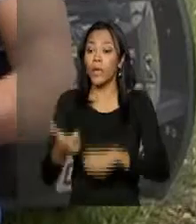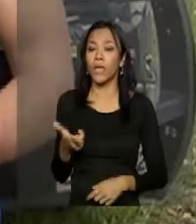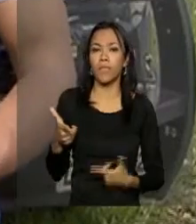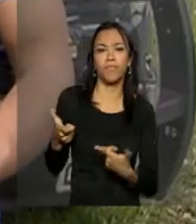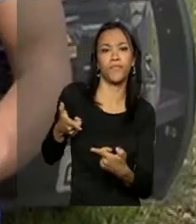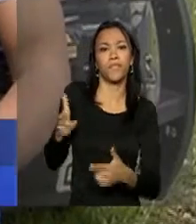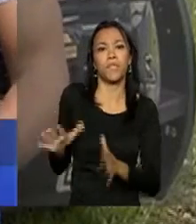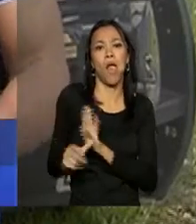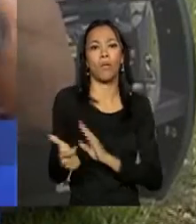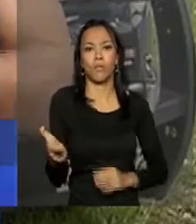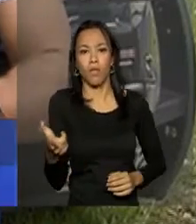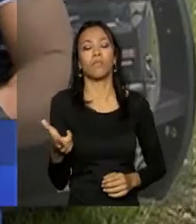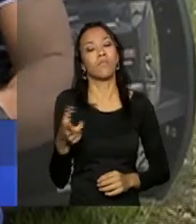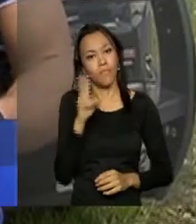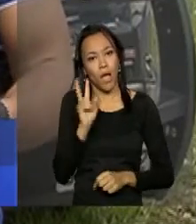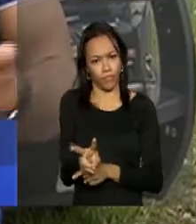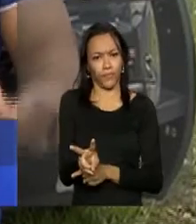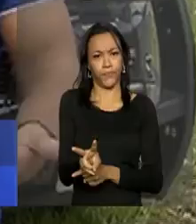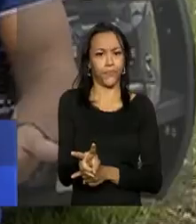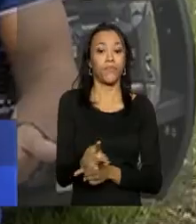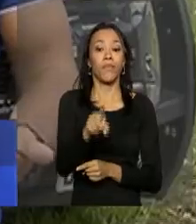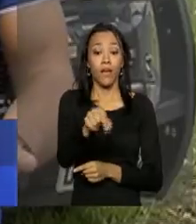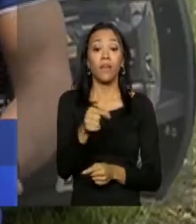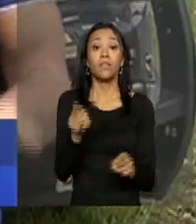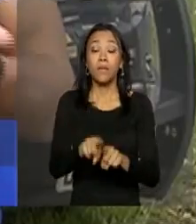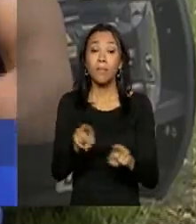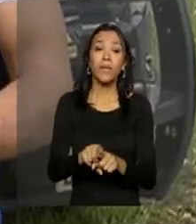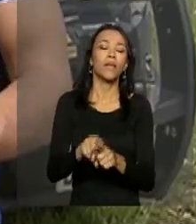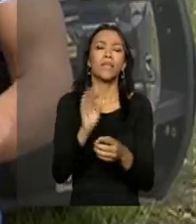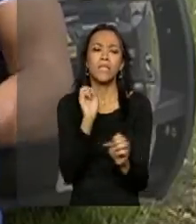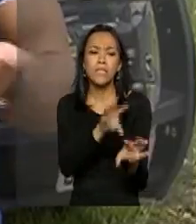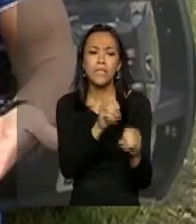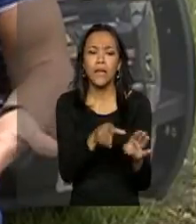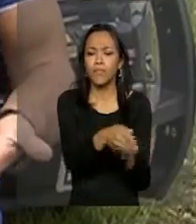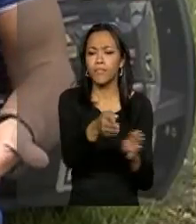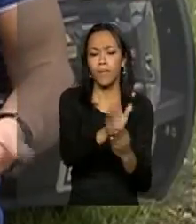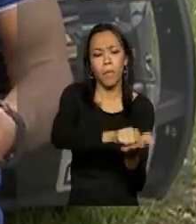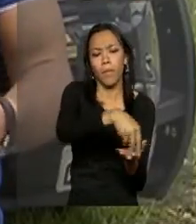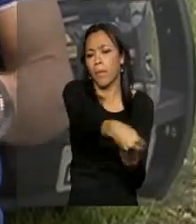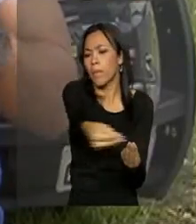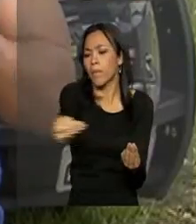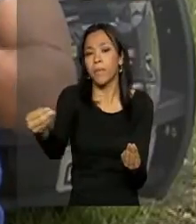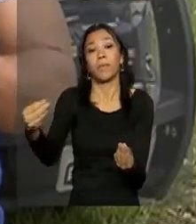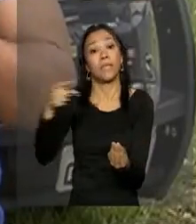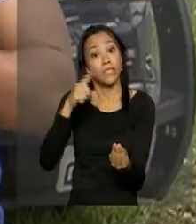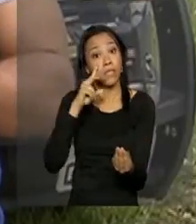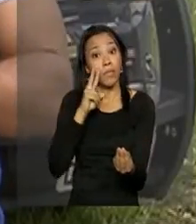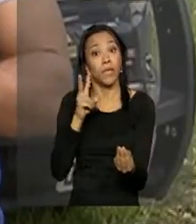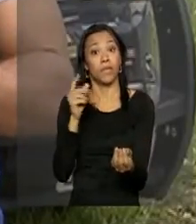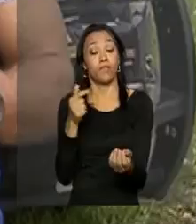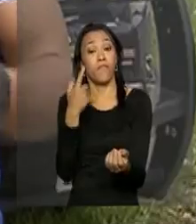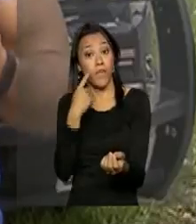A Polícia Rodoviária Federal vai promover ações educativas e também restringir o tráfego de veículos que precisam de